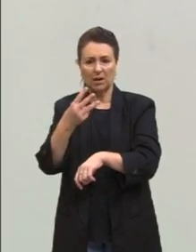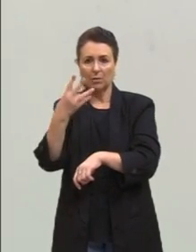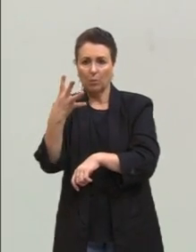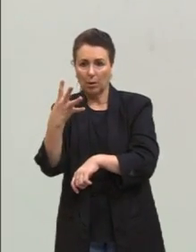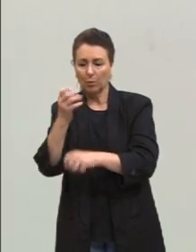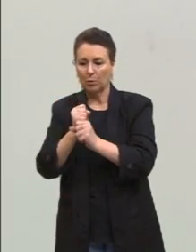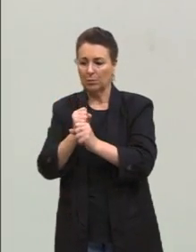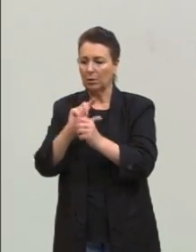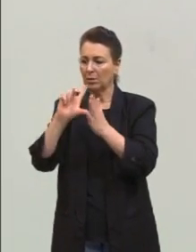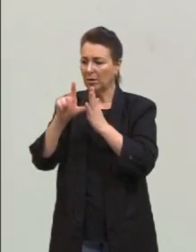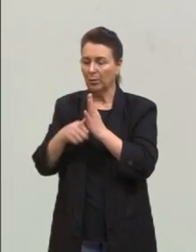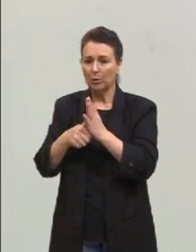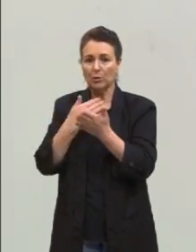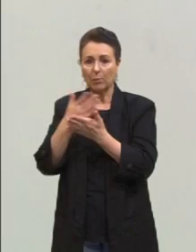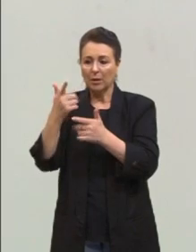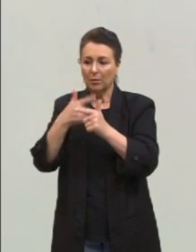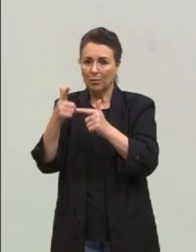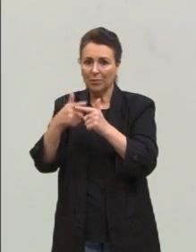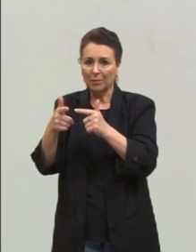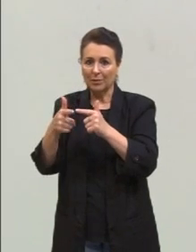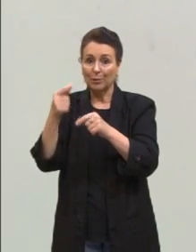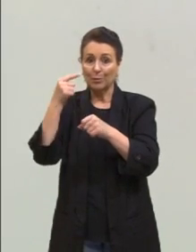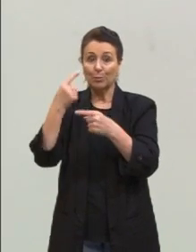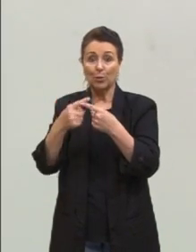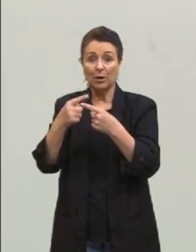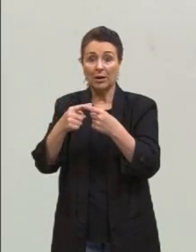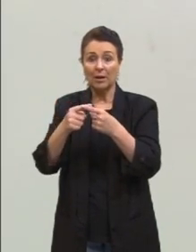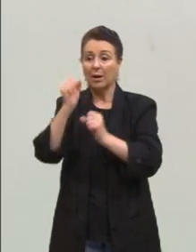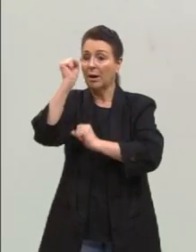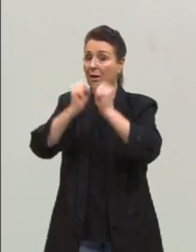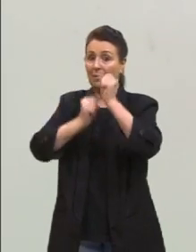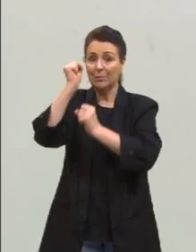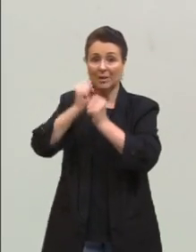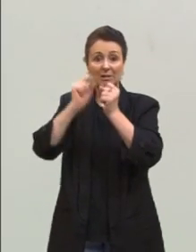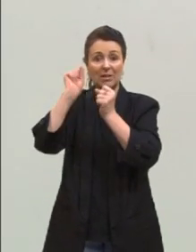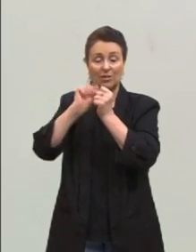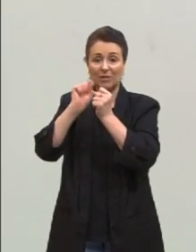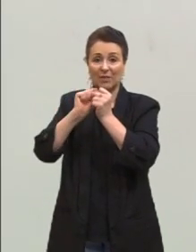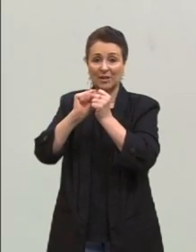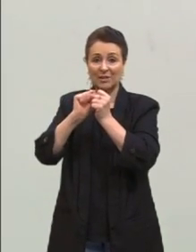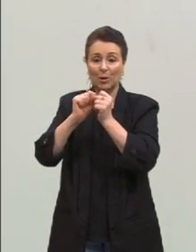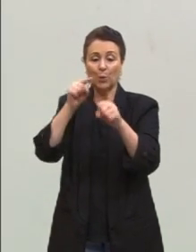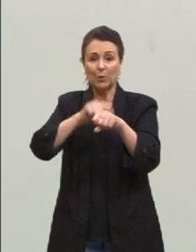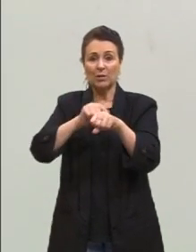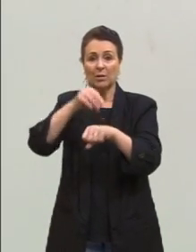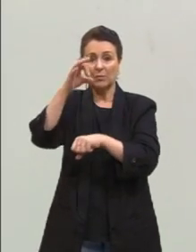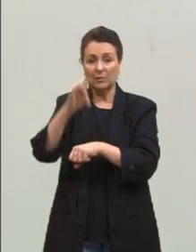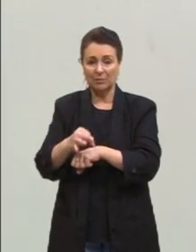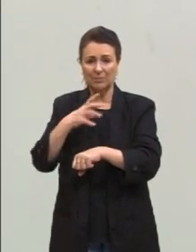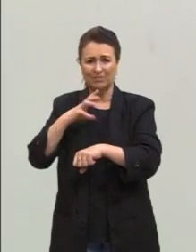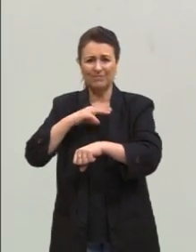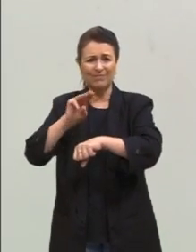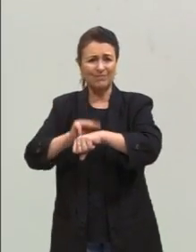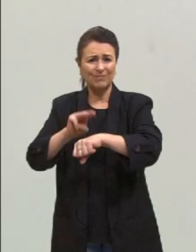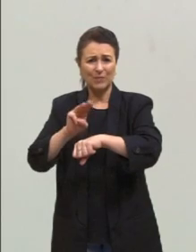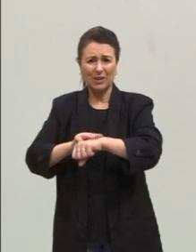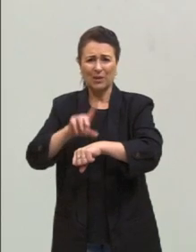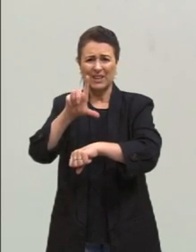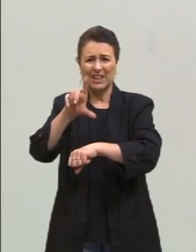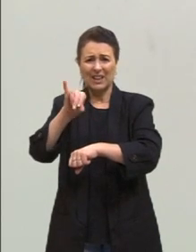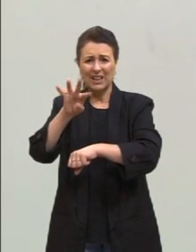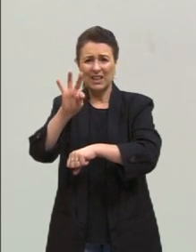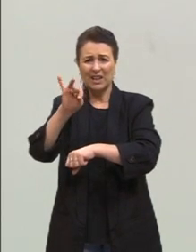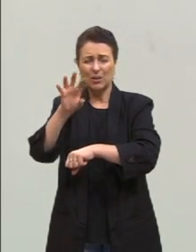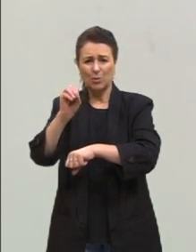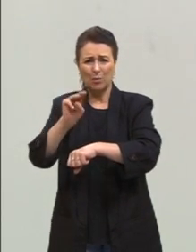pifar. Porque ele de fábrica já vem programado pra não durar muito, E daí tu descarta um celular cheio de metal pesado, de lítio, com